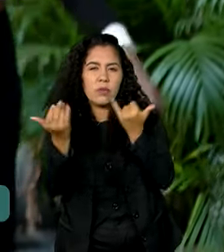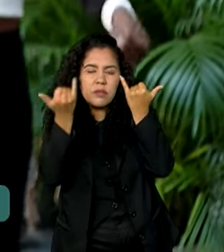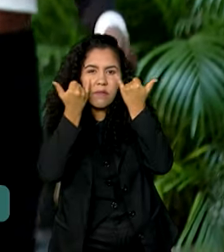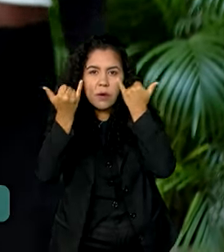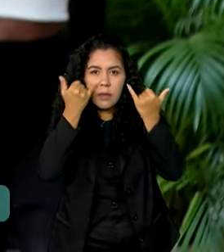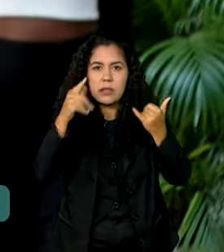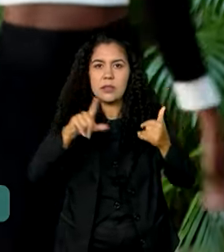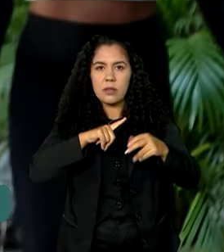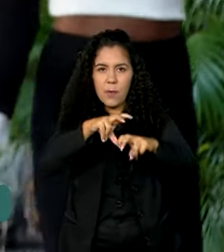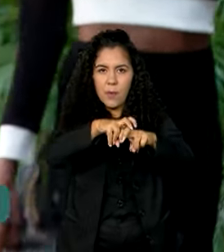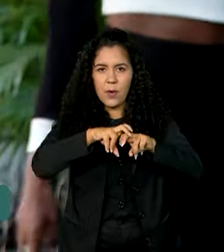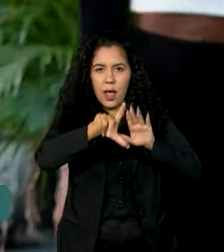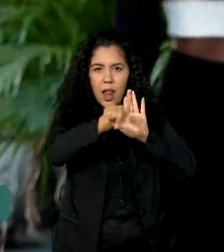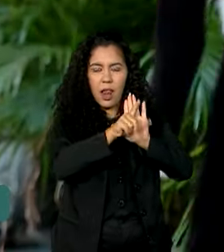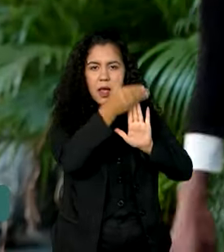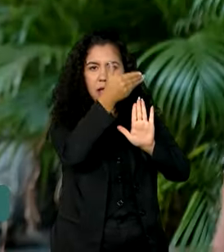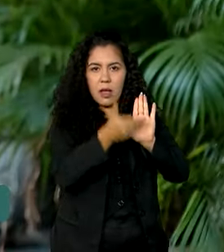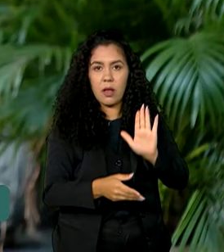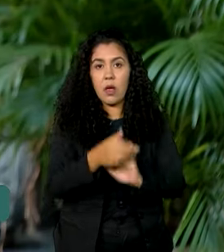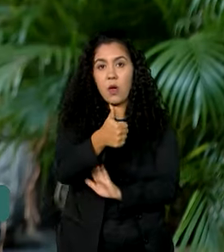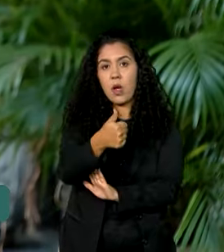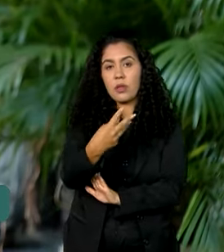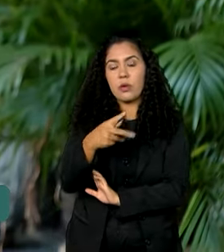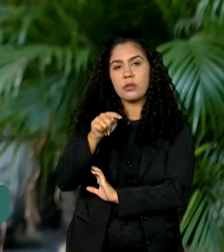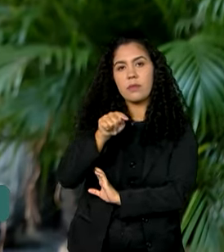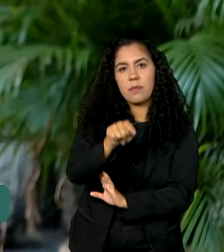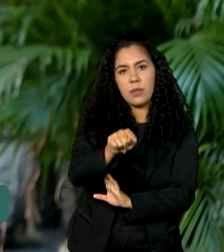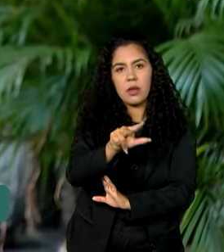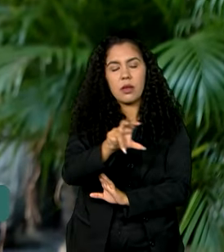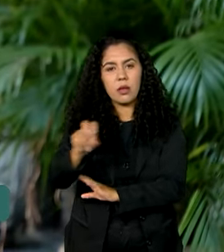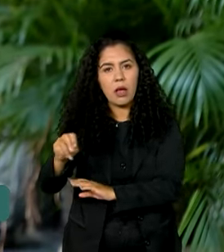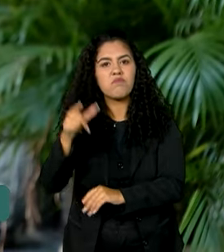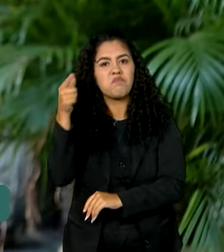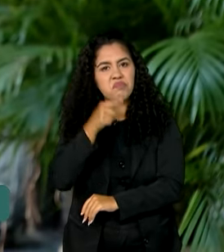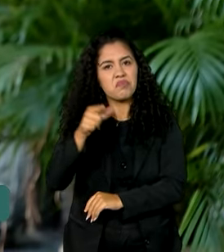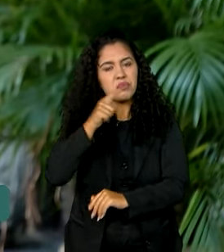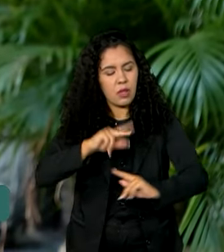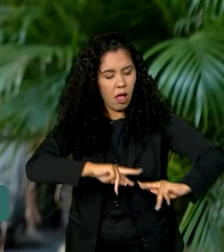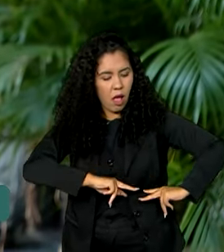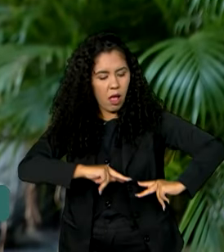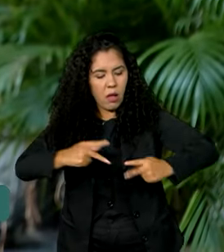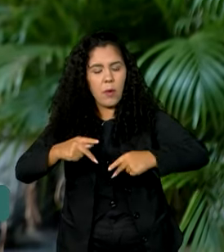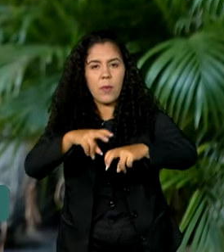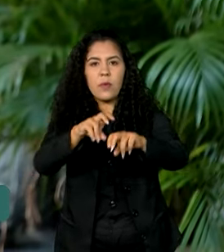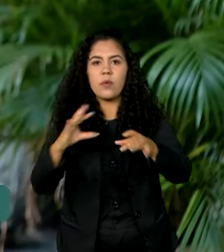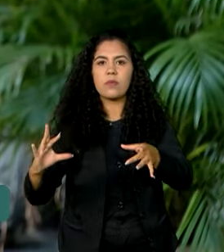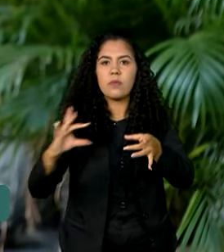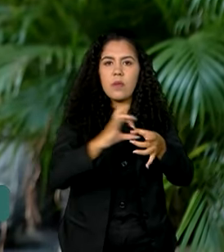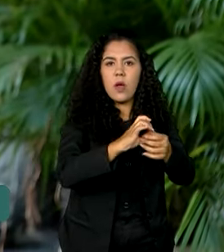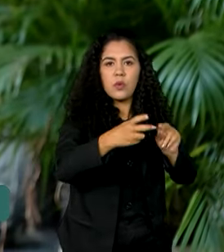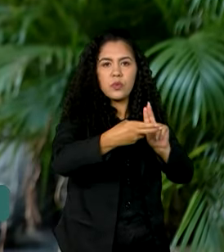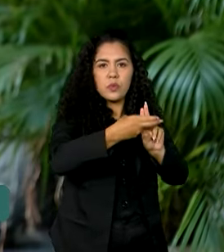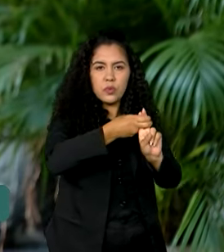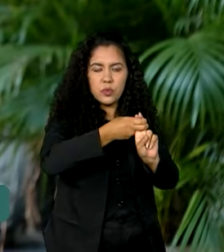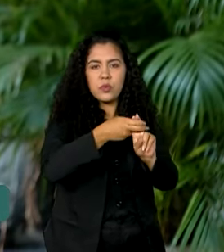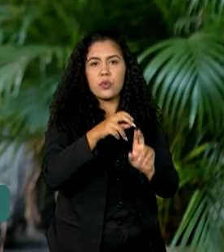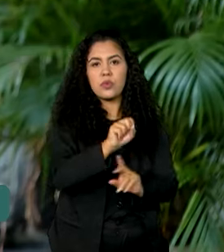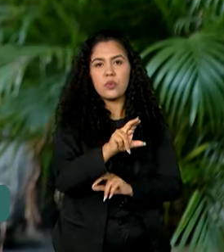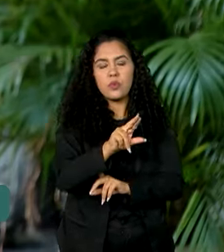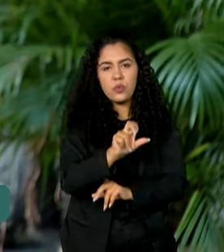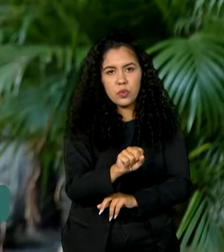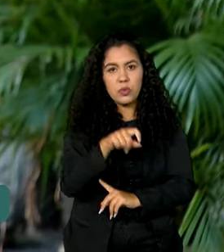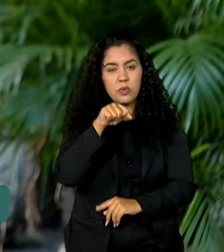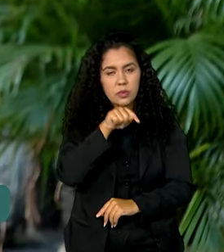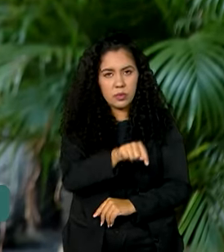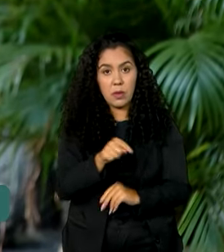junho deste ano, 14.352 transplantes foram realizados pelo Sistema Único de Saúde. O número já é maior do que o